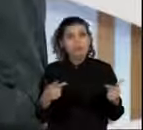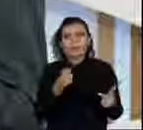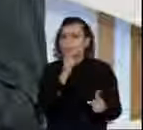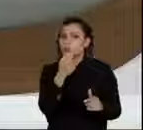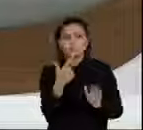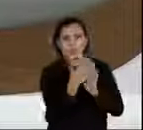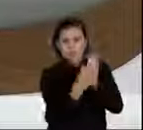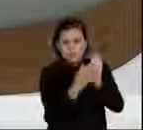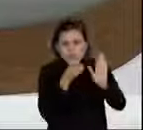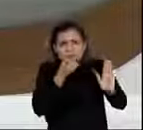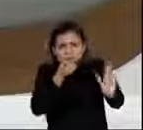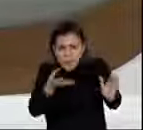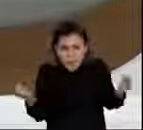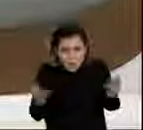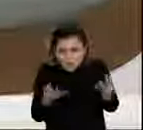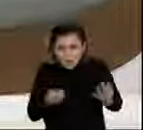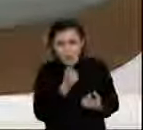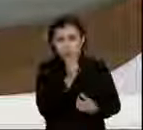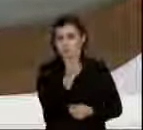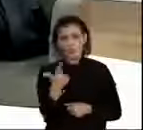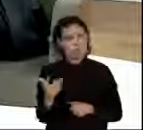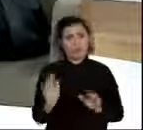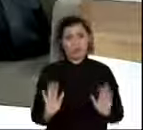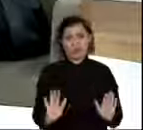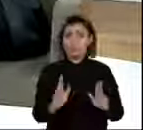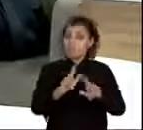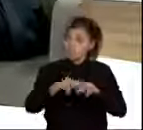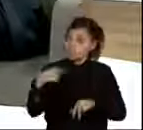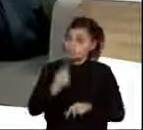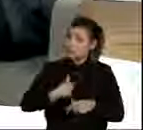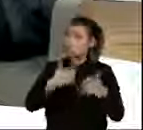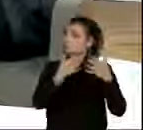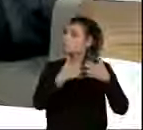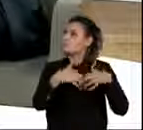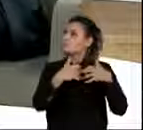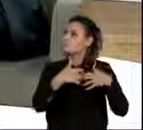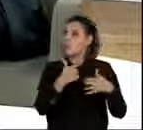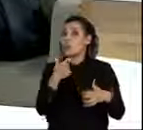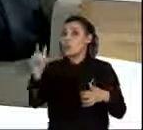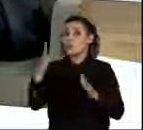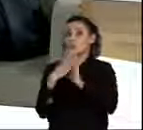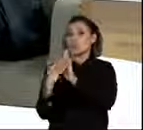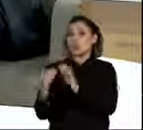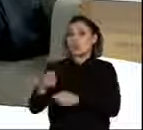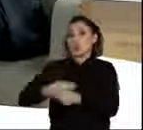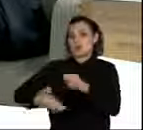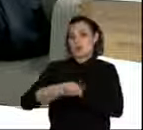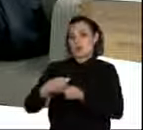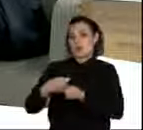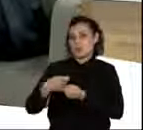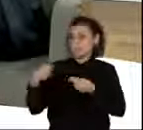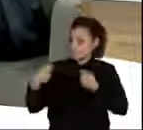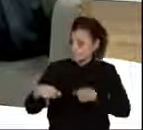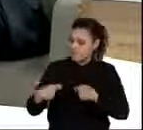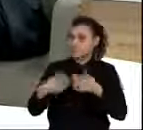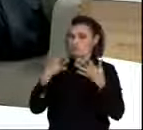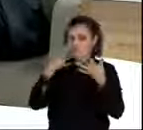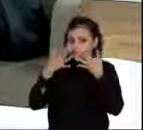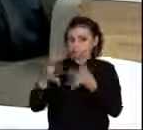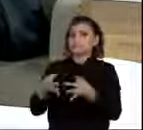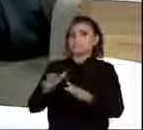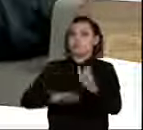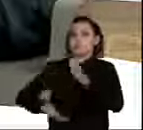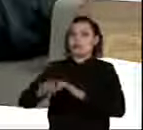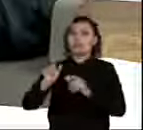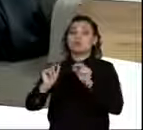exemplos. Grandes exemplos. Então, aí a gente precisa pensar em outro modelo econômico na Amazônia que utilize muito mais o valor